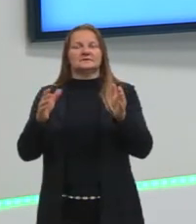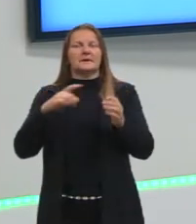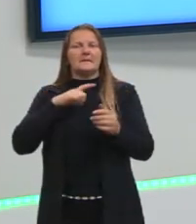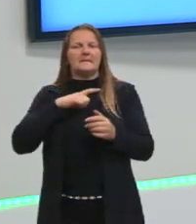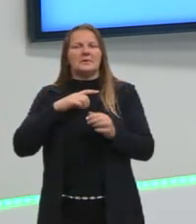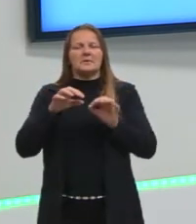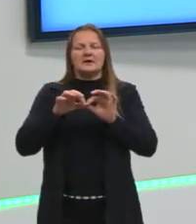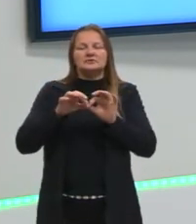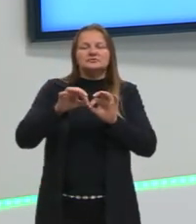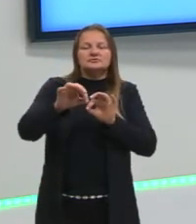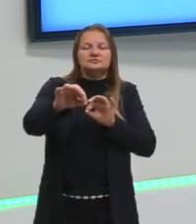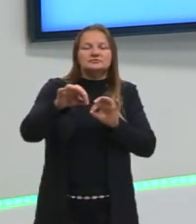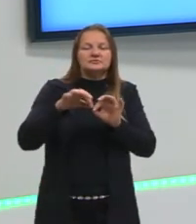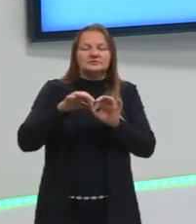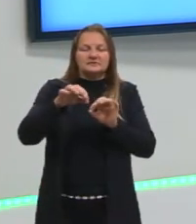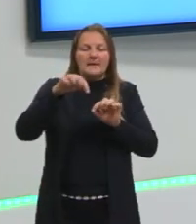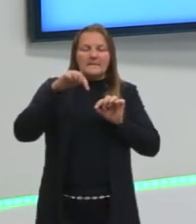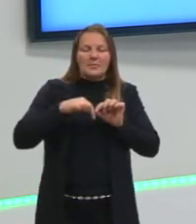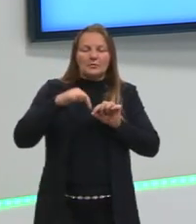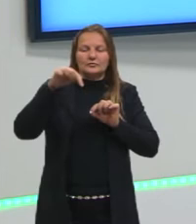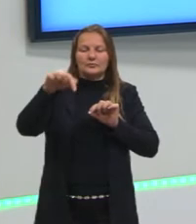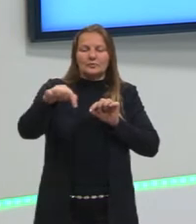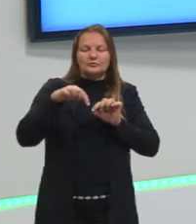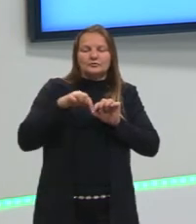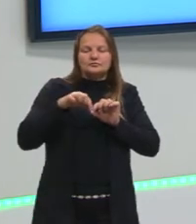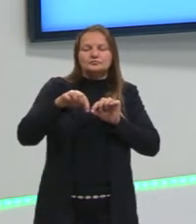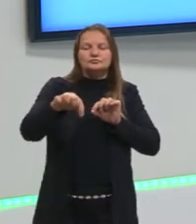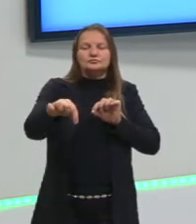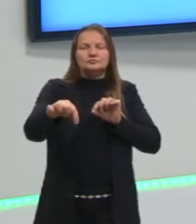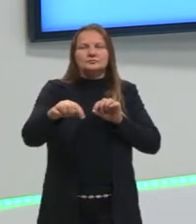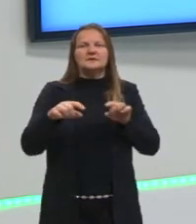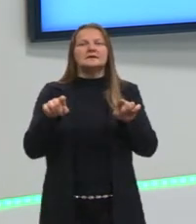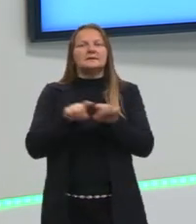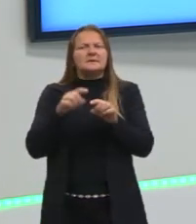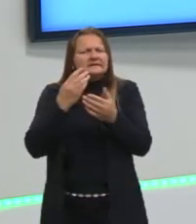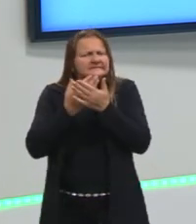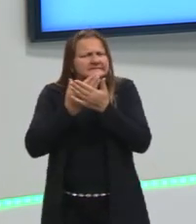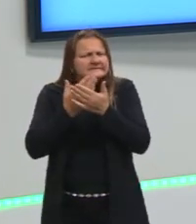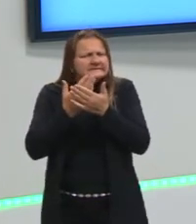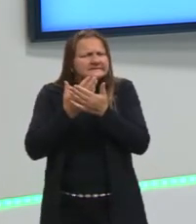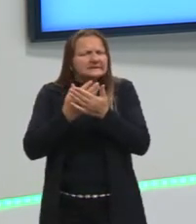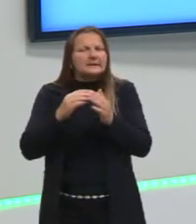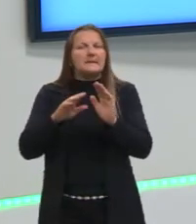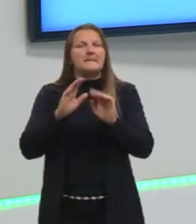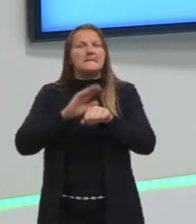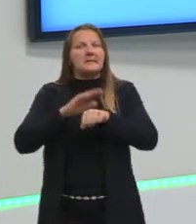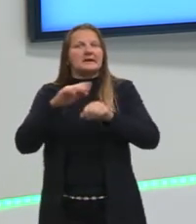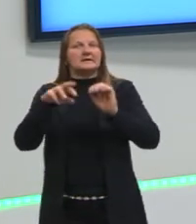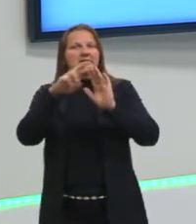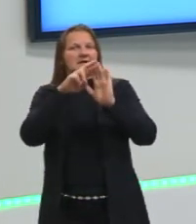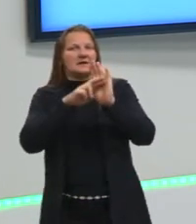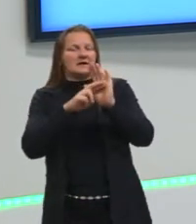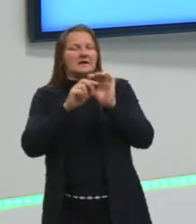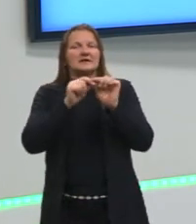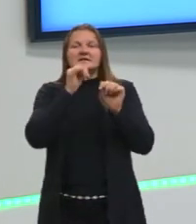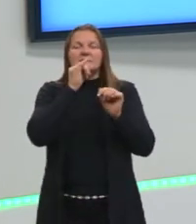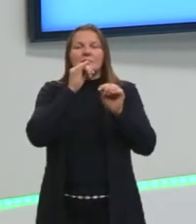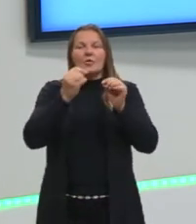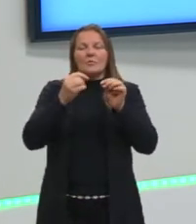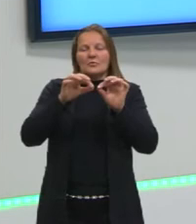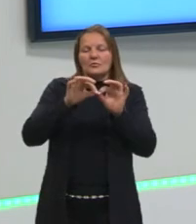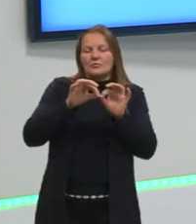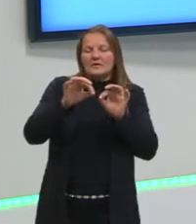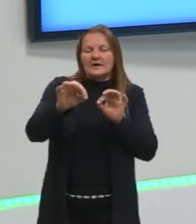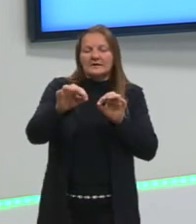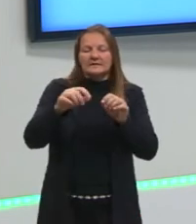distância entre pontos e também vamos estudar um pouco mais as retas e as curvas, trabalhando